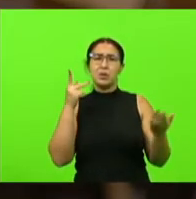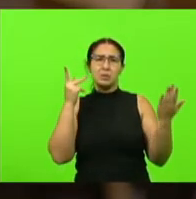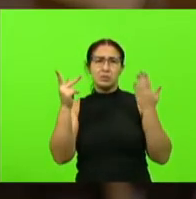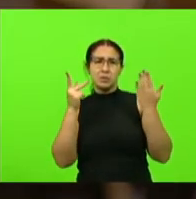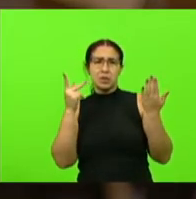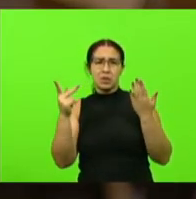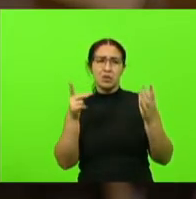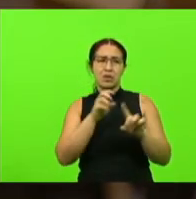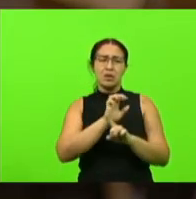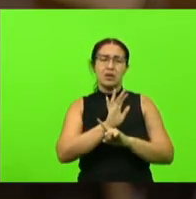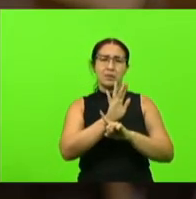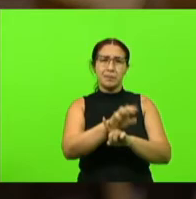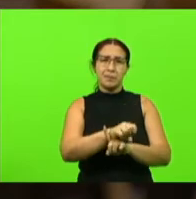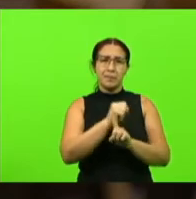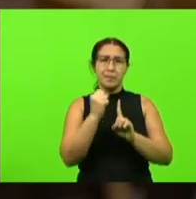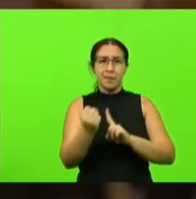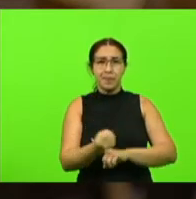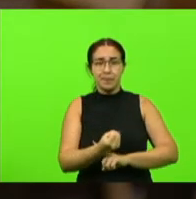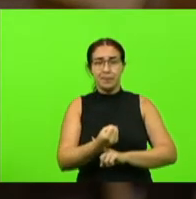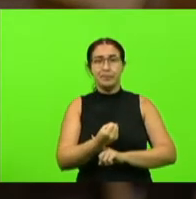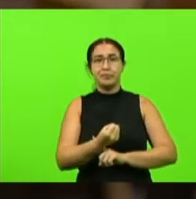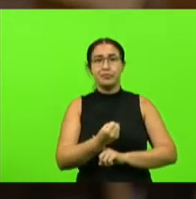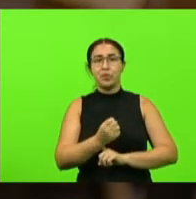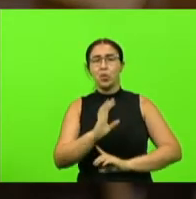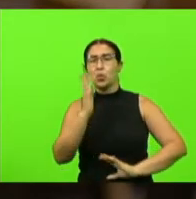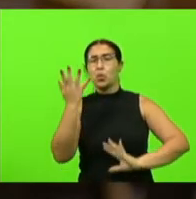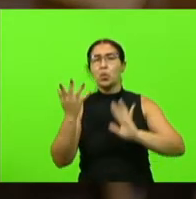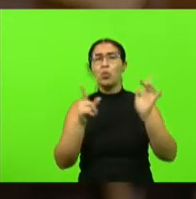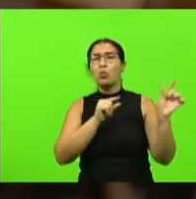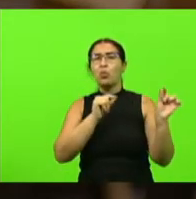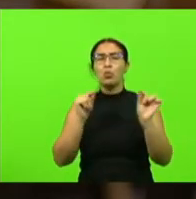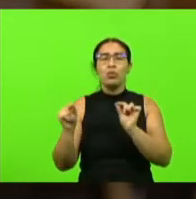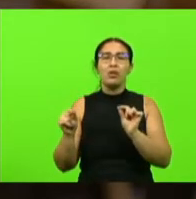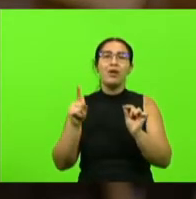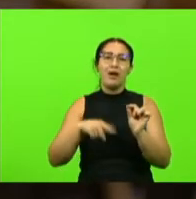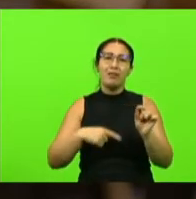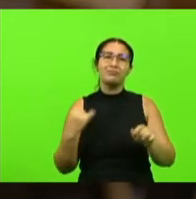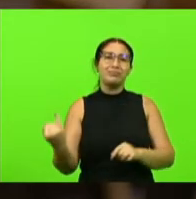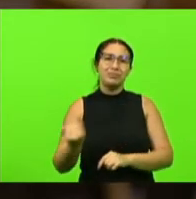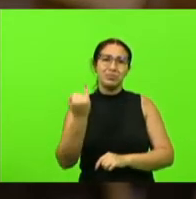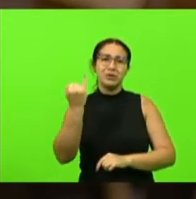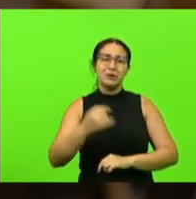o que realmente aconteceu isso é extremamente mais